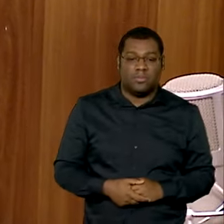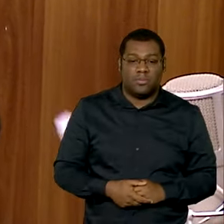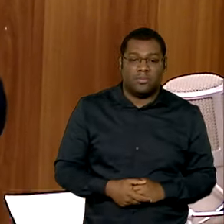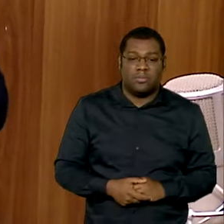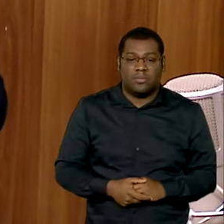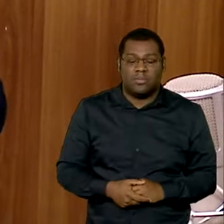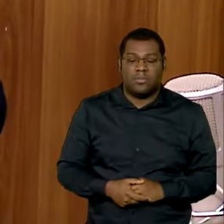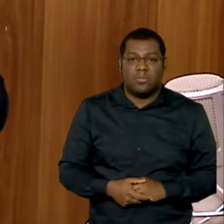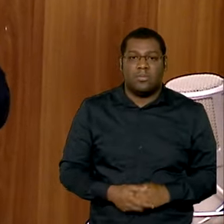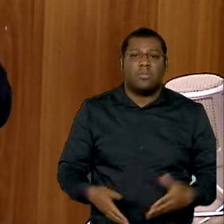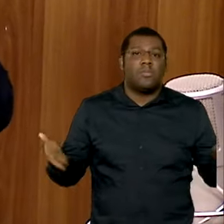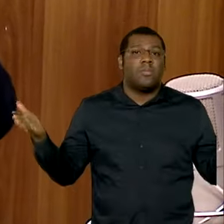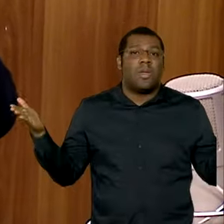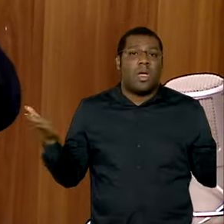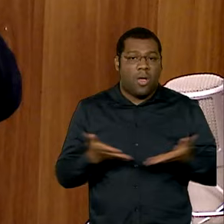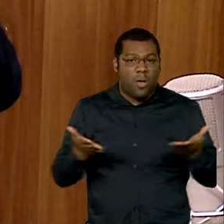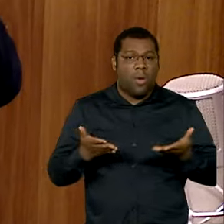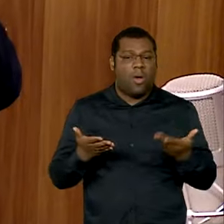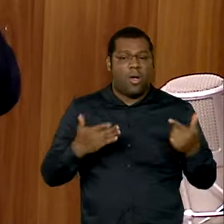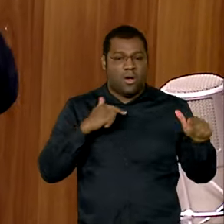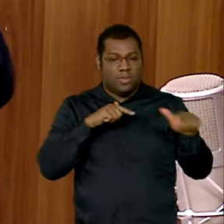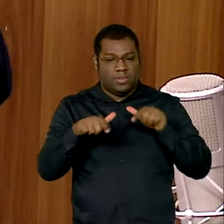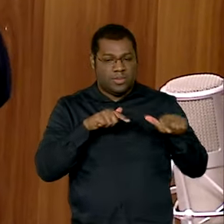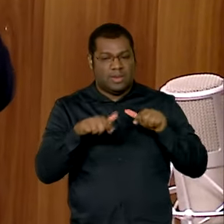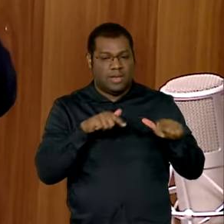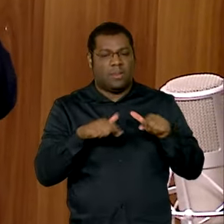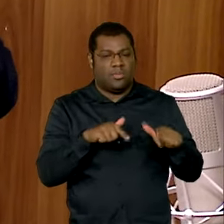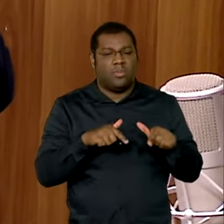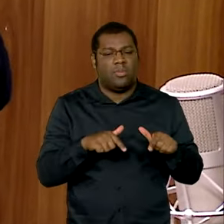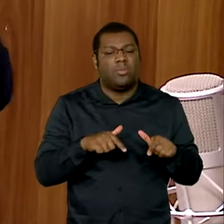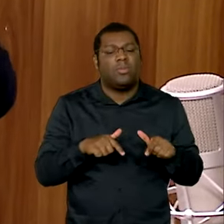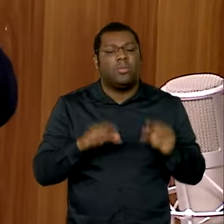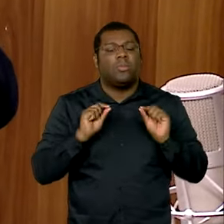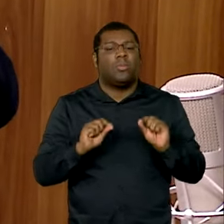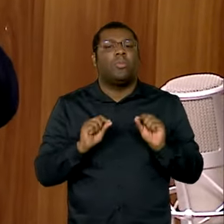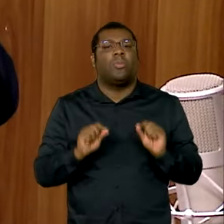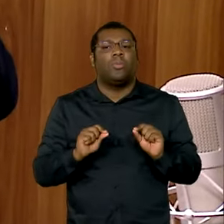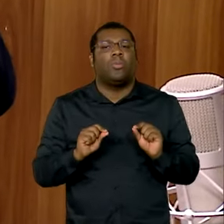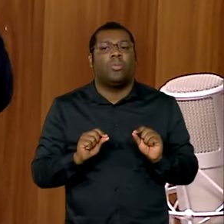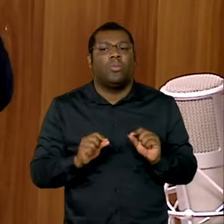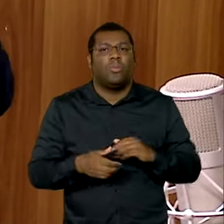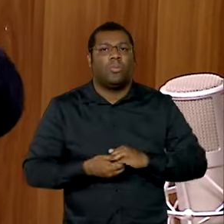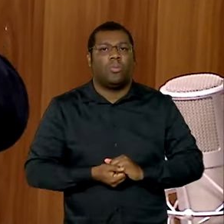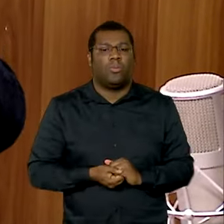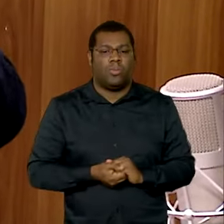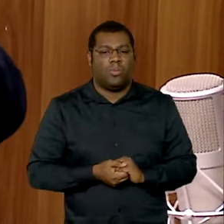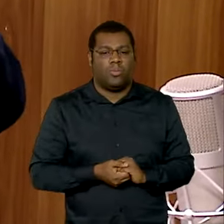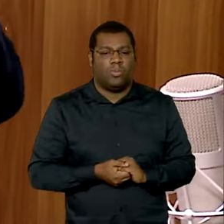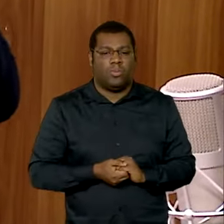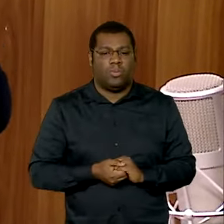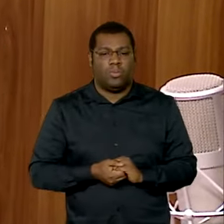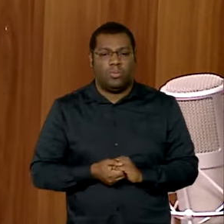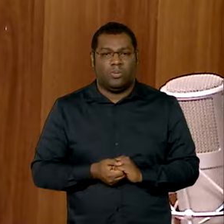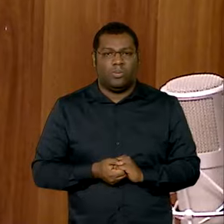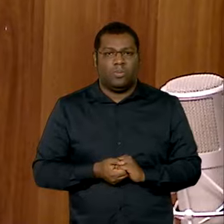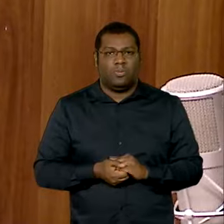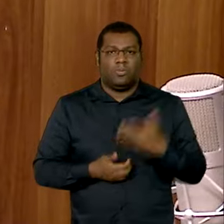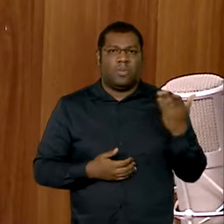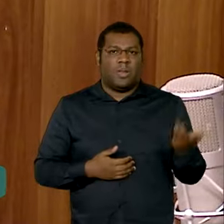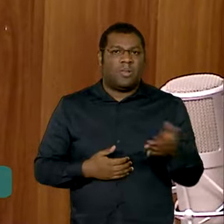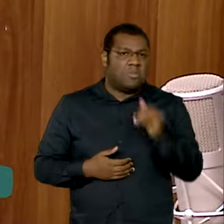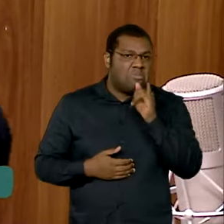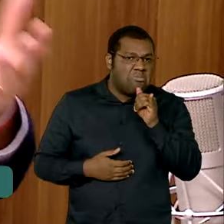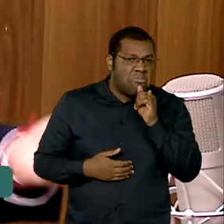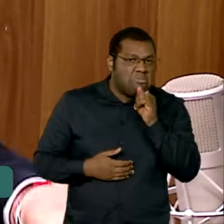vamos fazer o trabalho para aquelas situações mais agudas e que têm maiores problemas